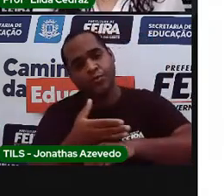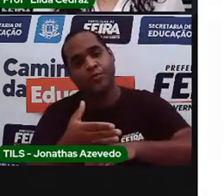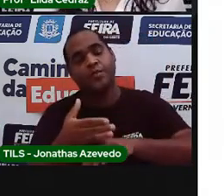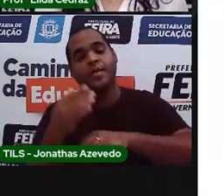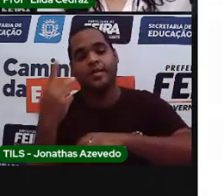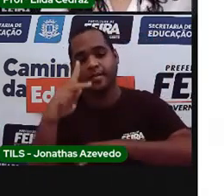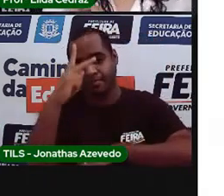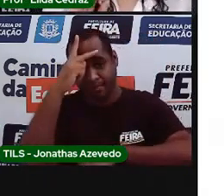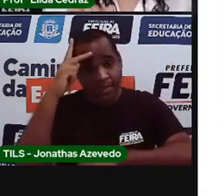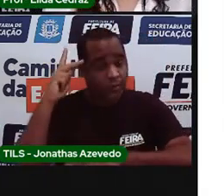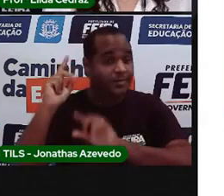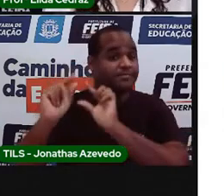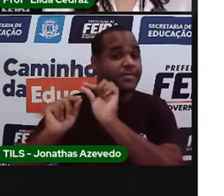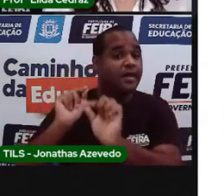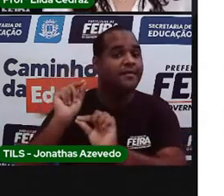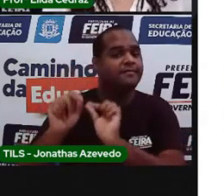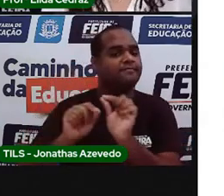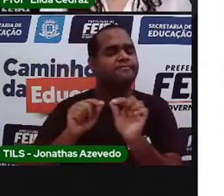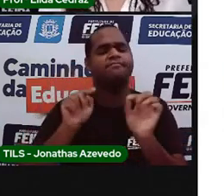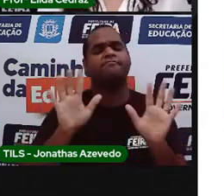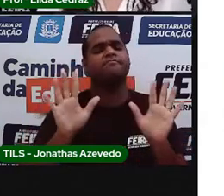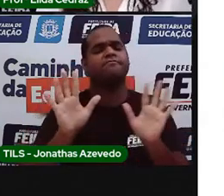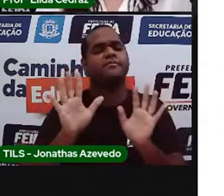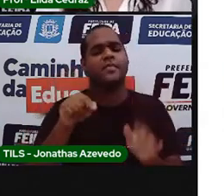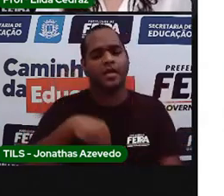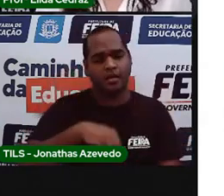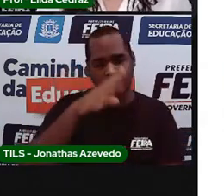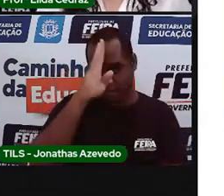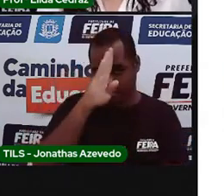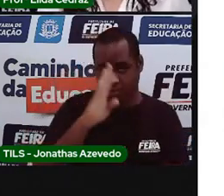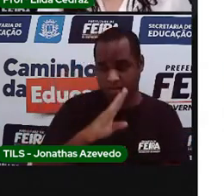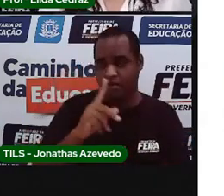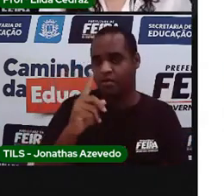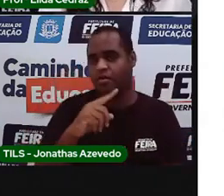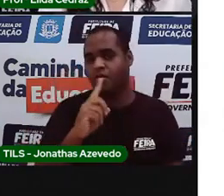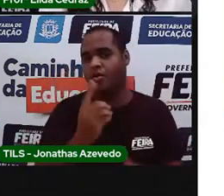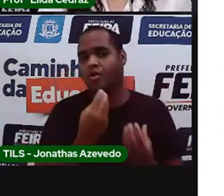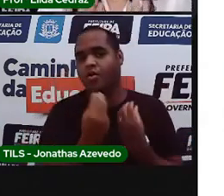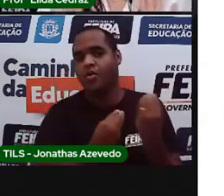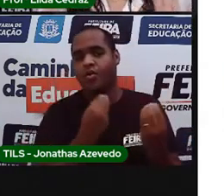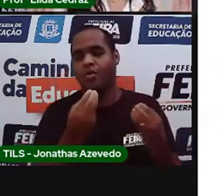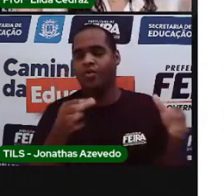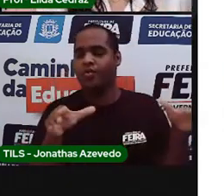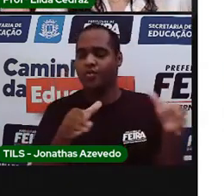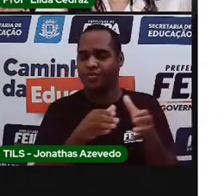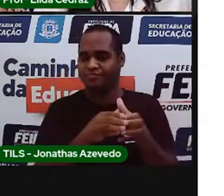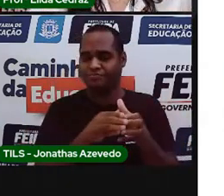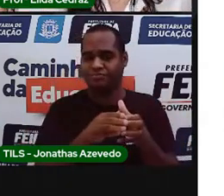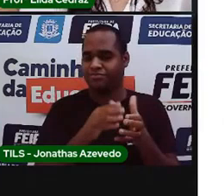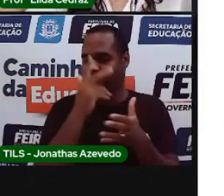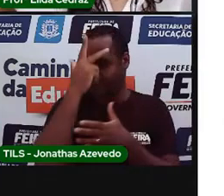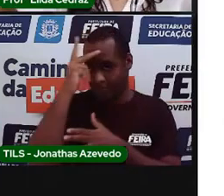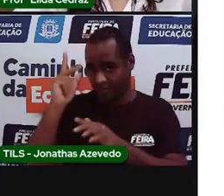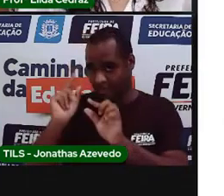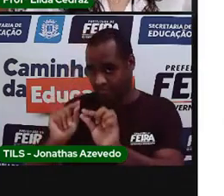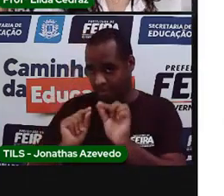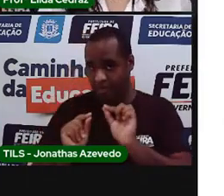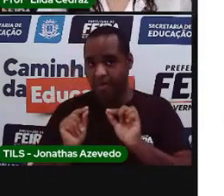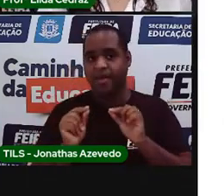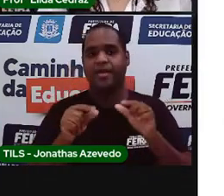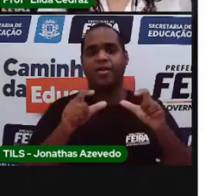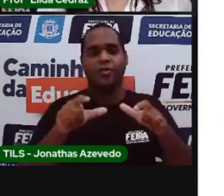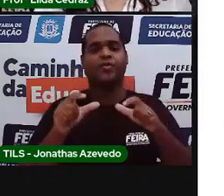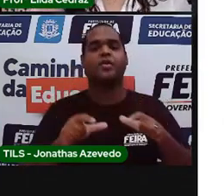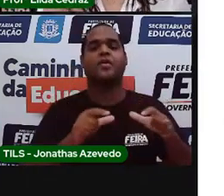povo. Aqui no Brasil, nós temos comunidades de todos os povos, de todo